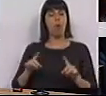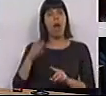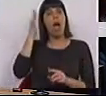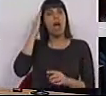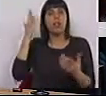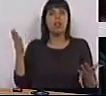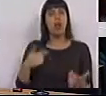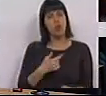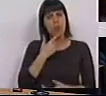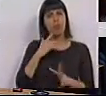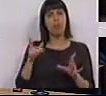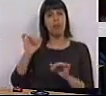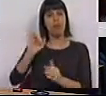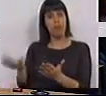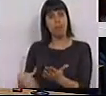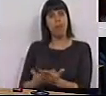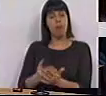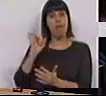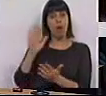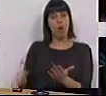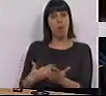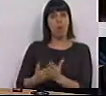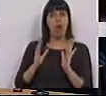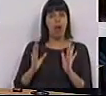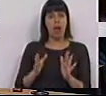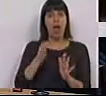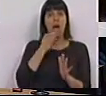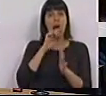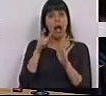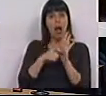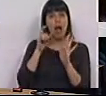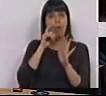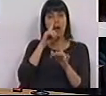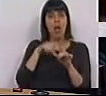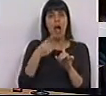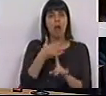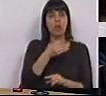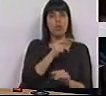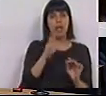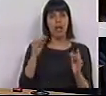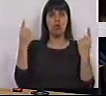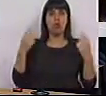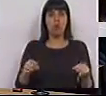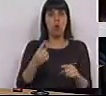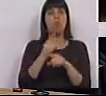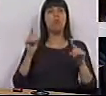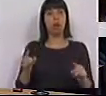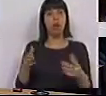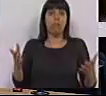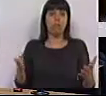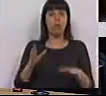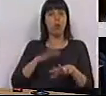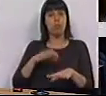entenderam, eu percebi a vossa proposta, a vossa proposta é, só há cláusula de salvaguarda em 2013 e 2014. Porquê?